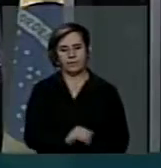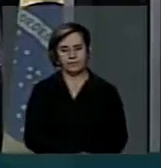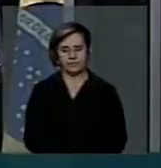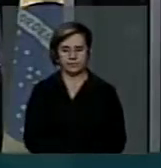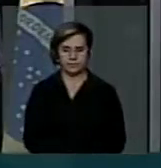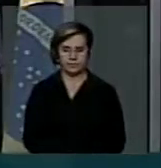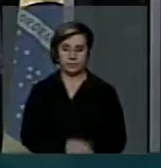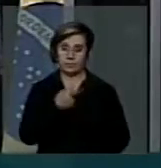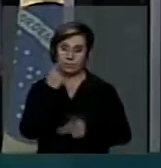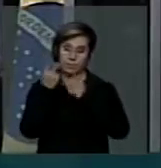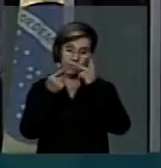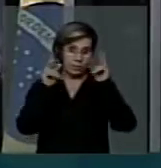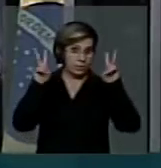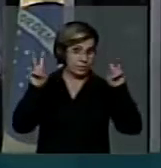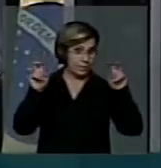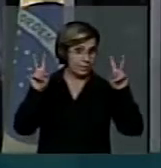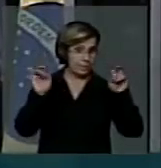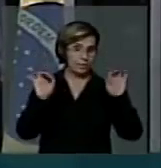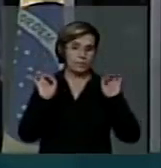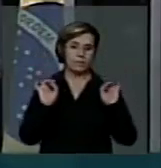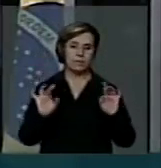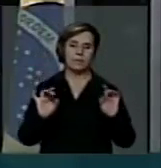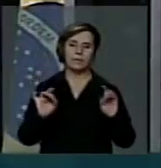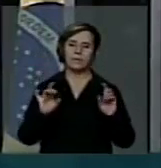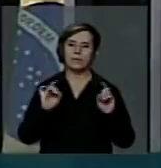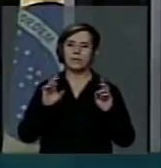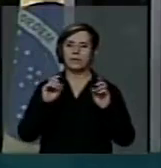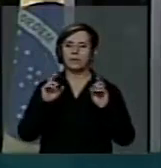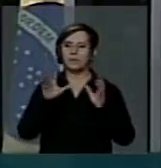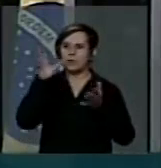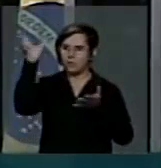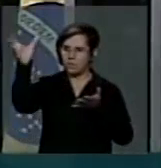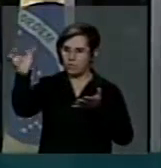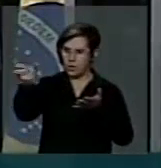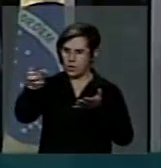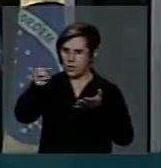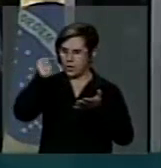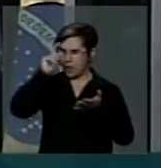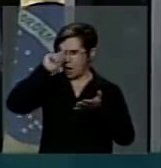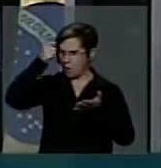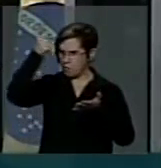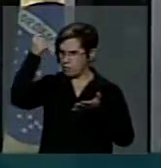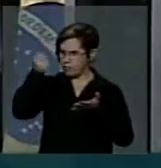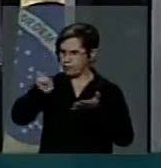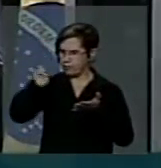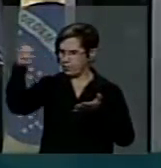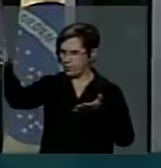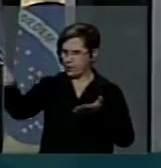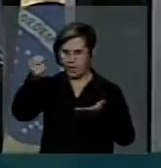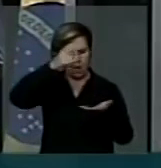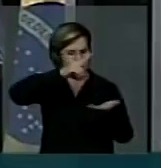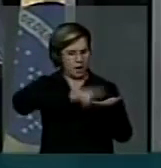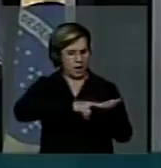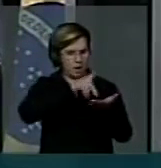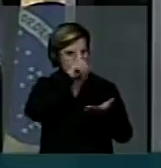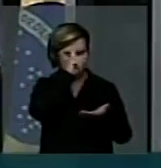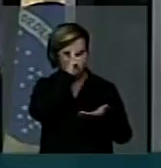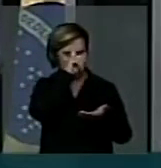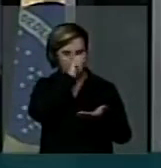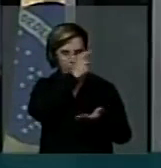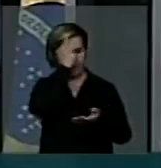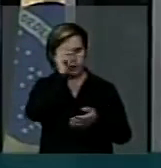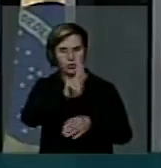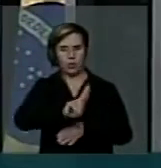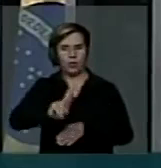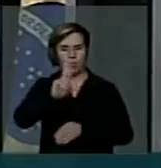que trata mais especificamente da internação involuntária de usuários de droga. O referido projeto